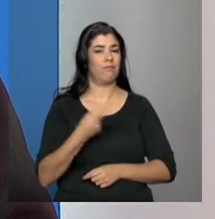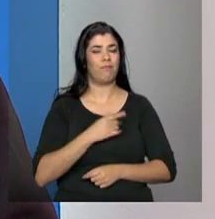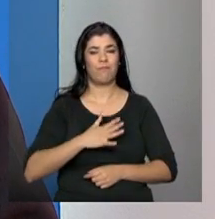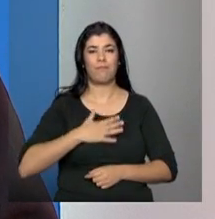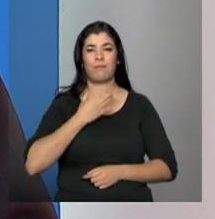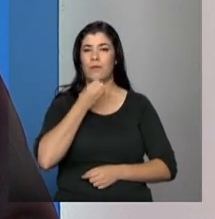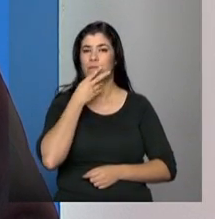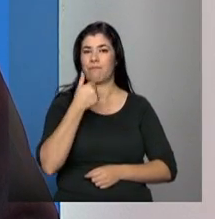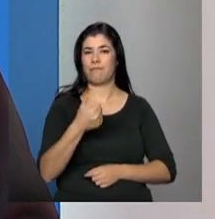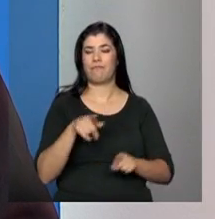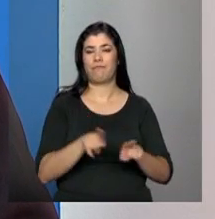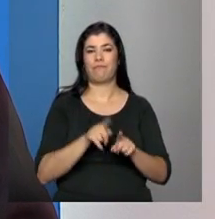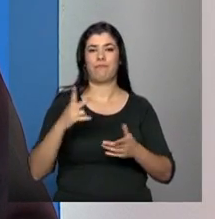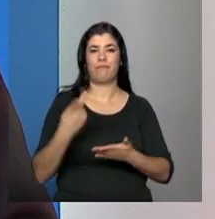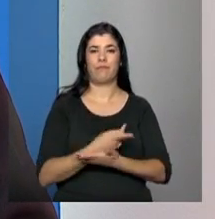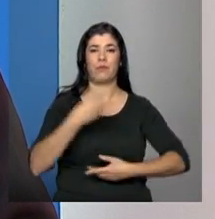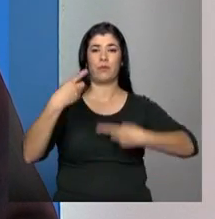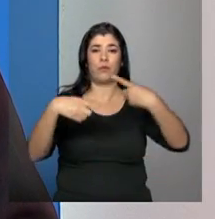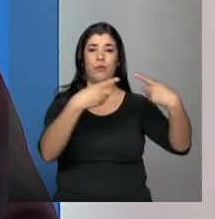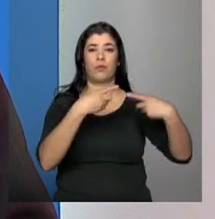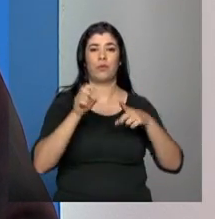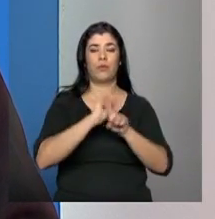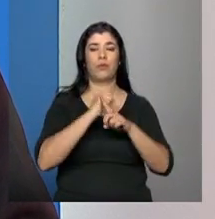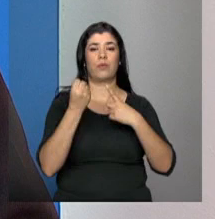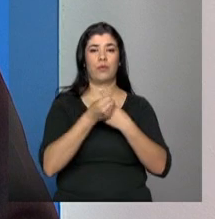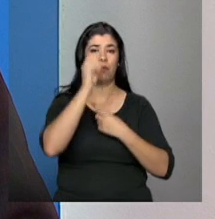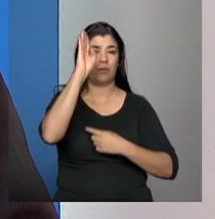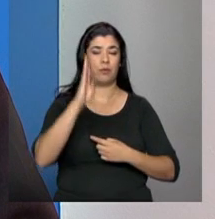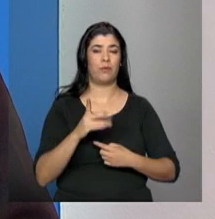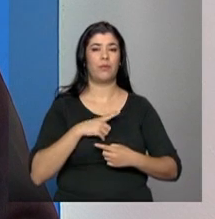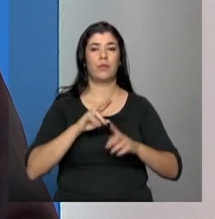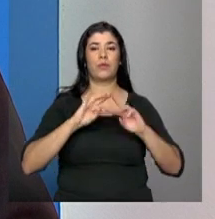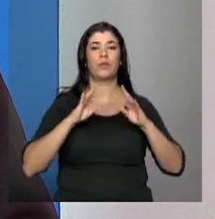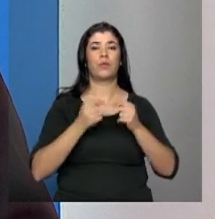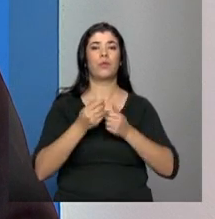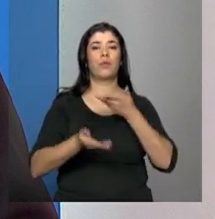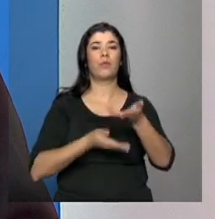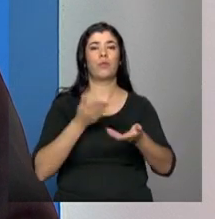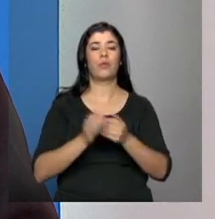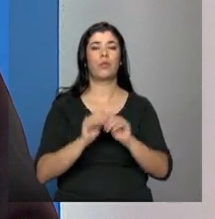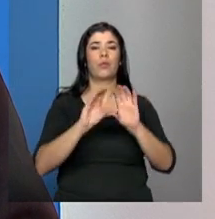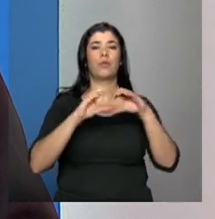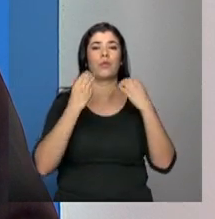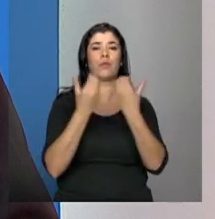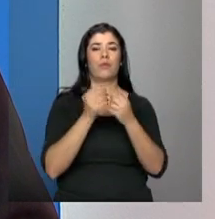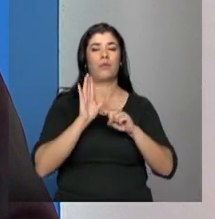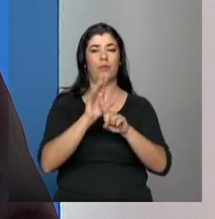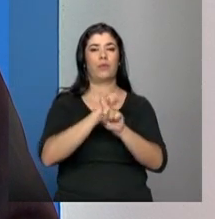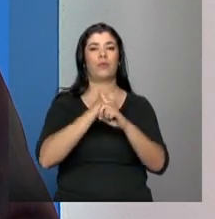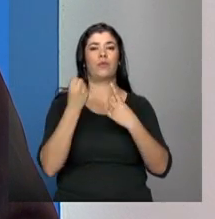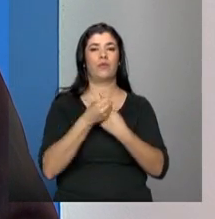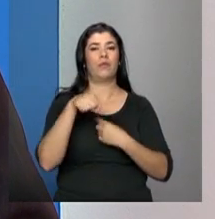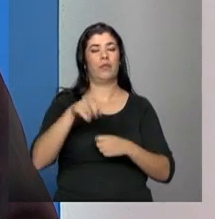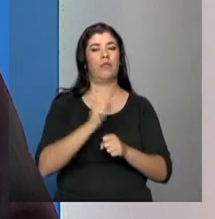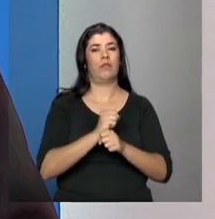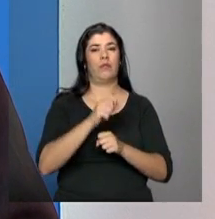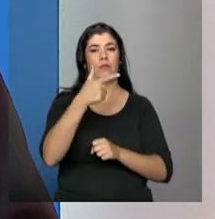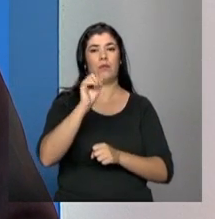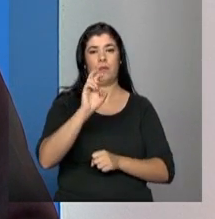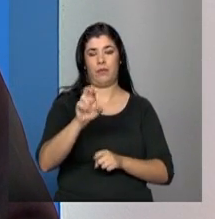imensa estar aqui, neste momento, para discutir com a sociedade brasileira sobre todo o processo de Conferência de Assistência Social do ano 2015.